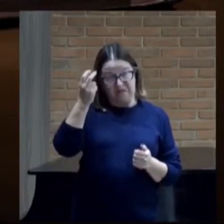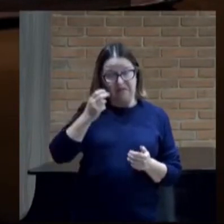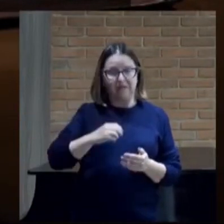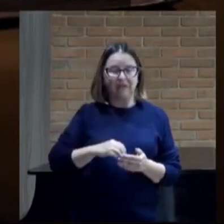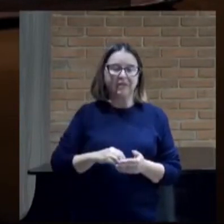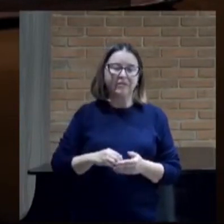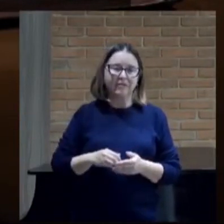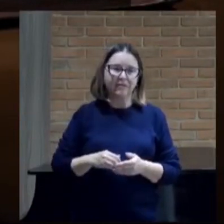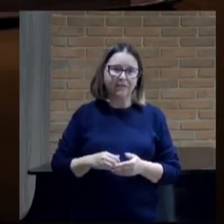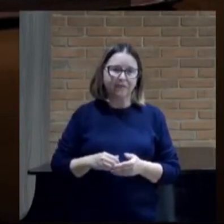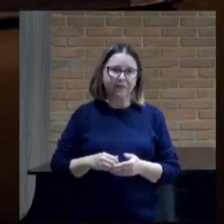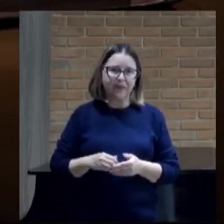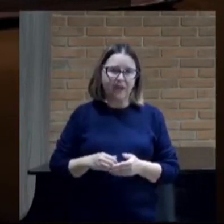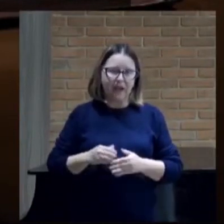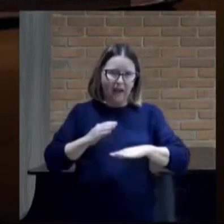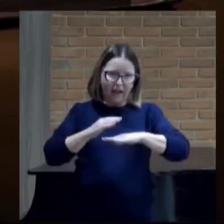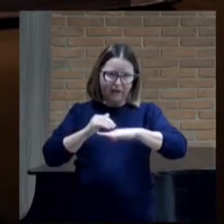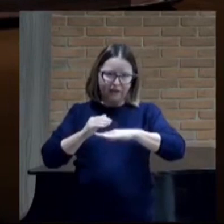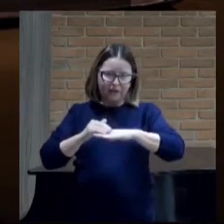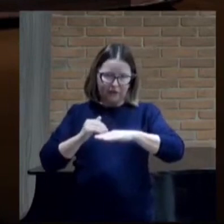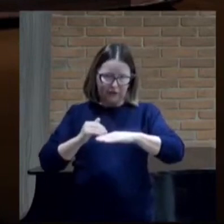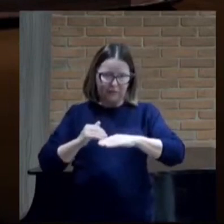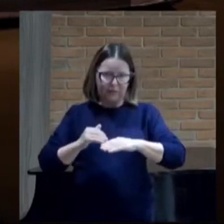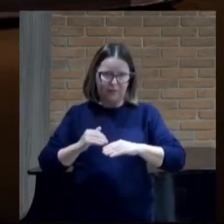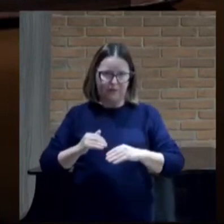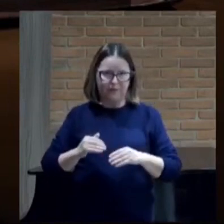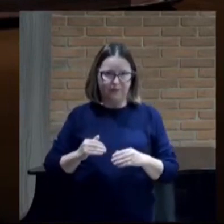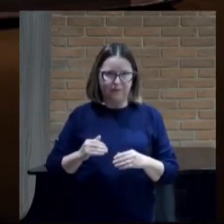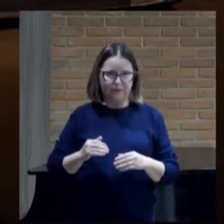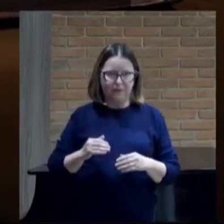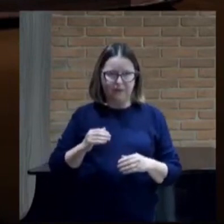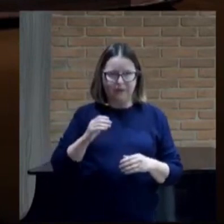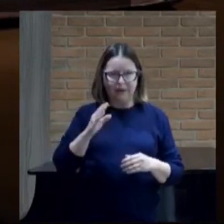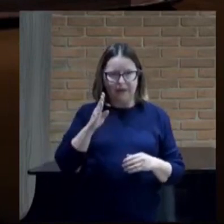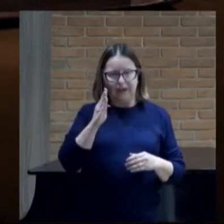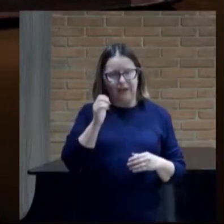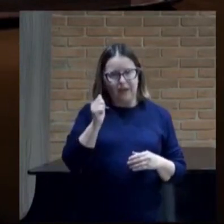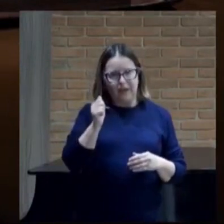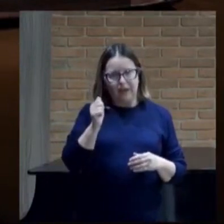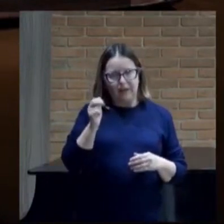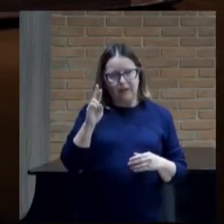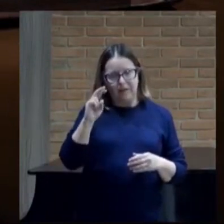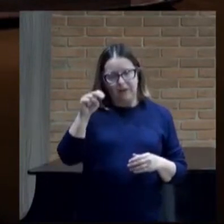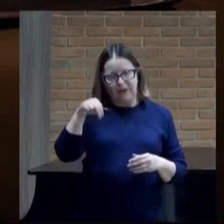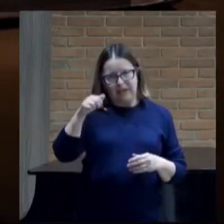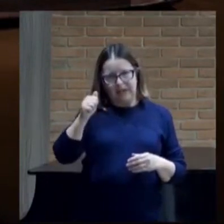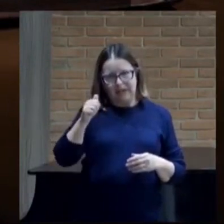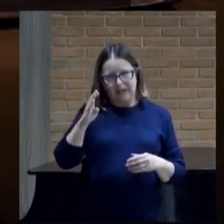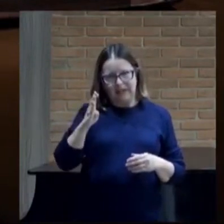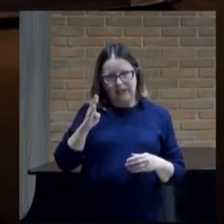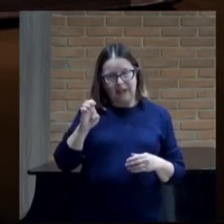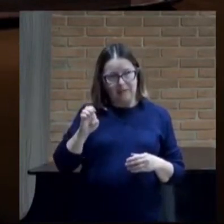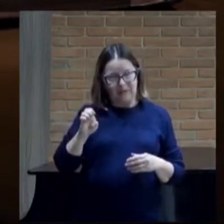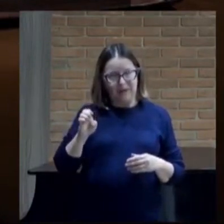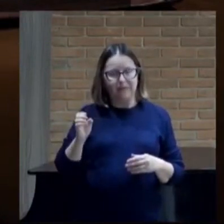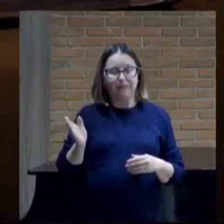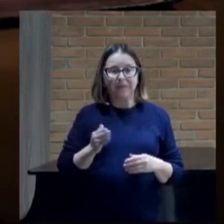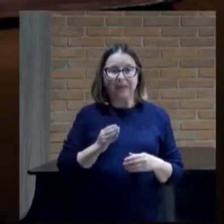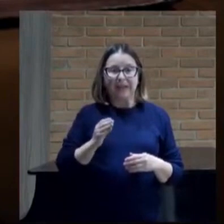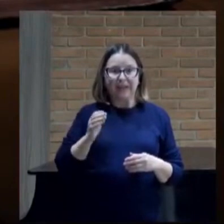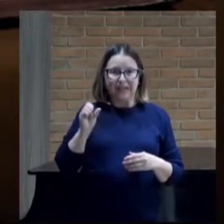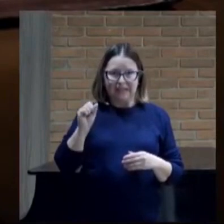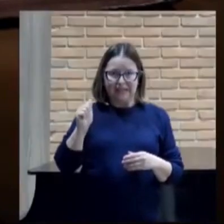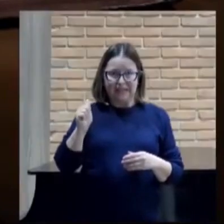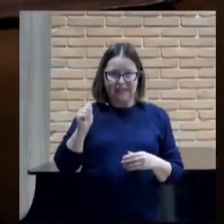Este, tendo chamado Barnabé e Saulo, diligenciava para ouvir a palavra de